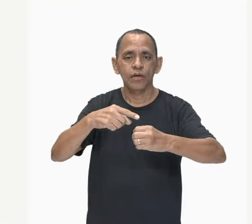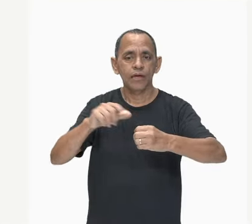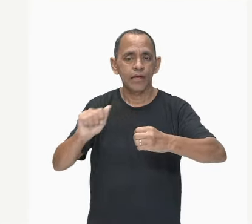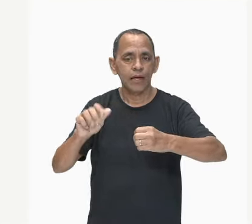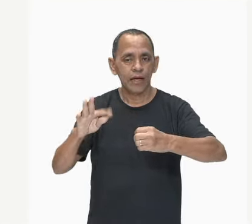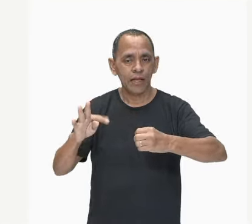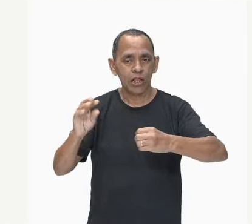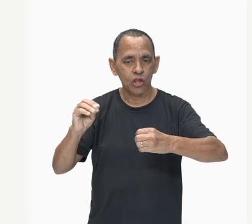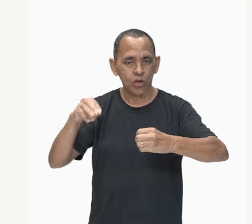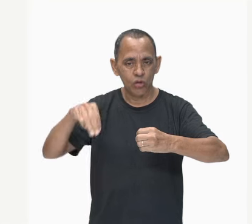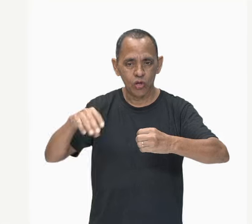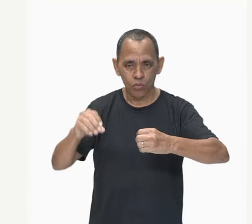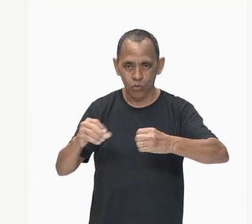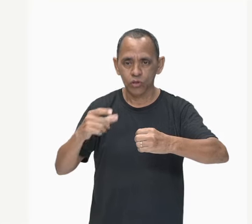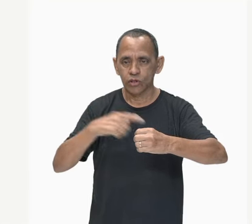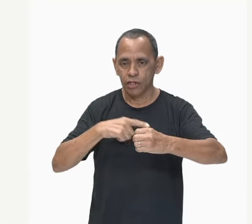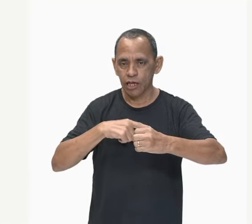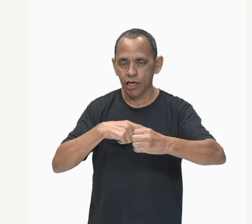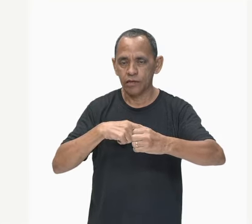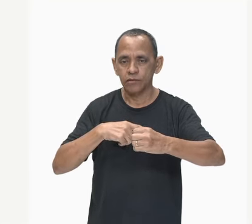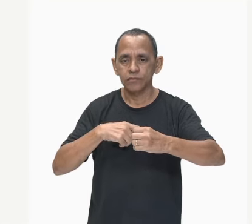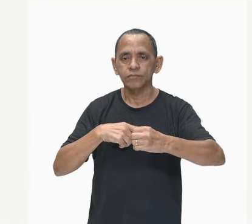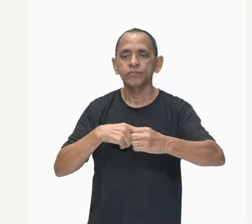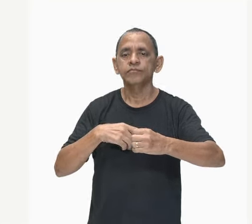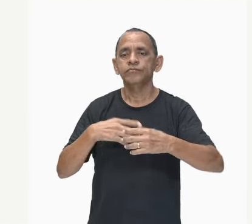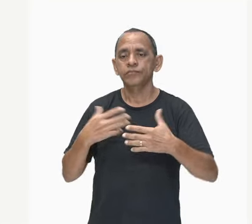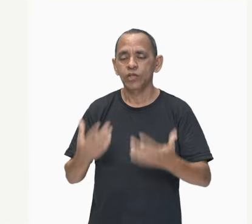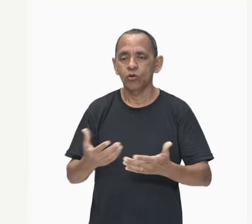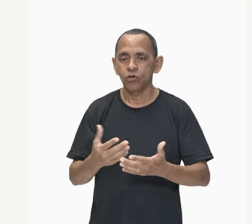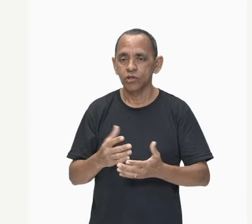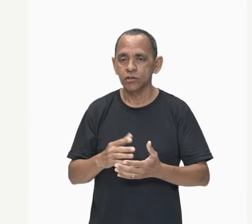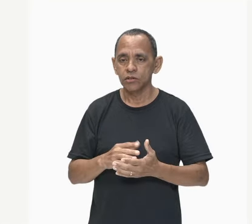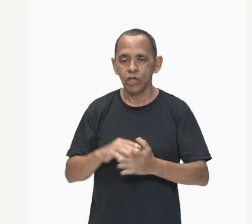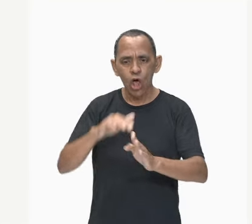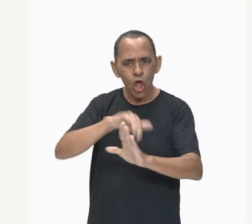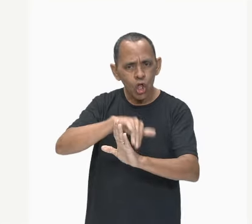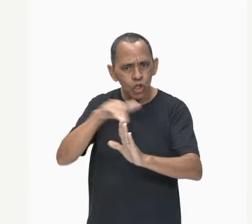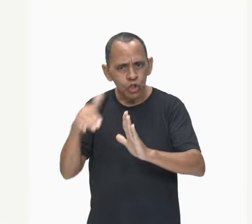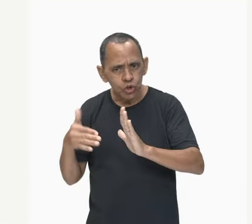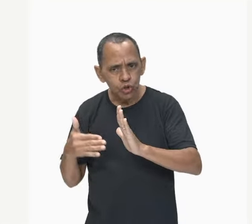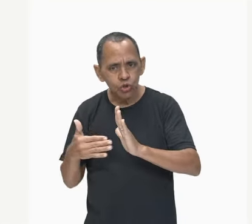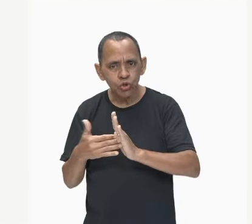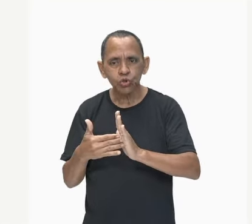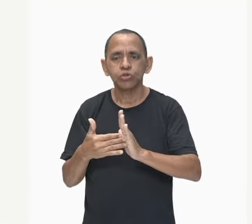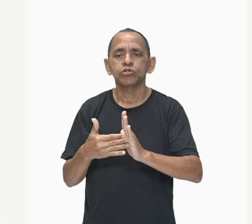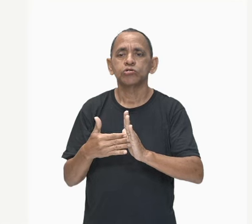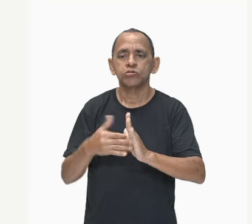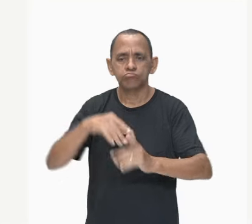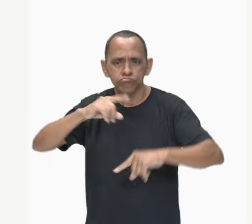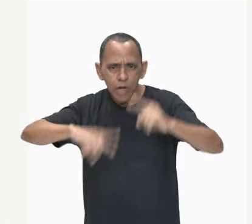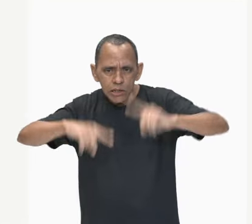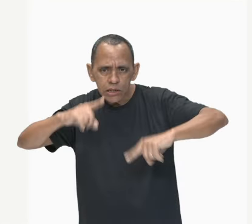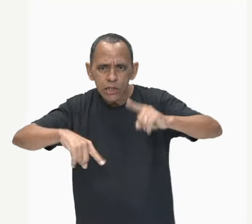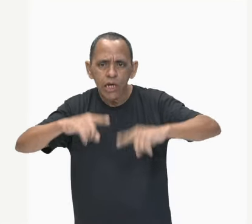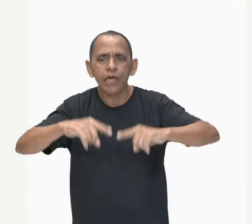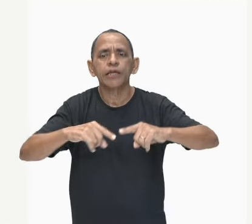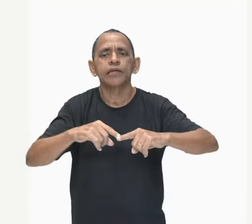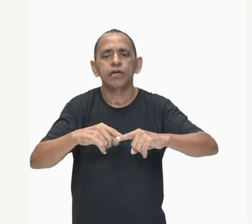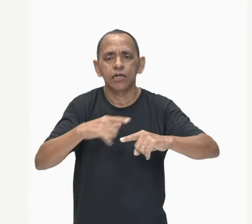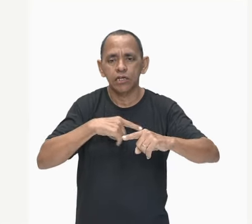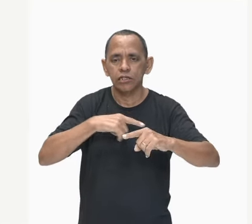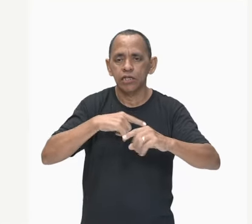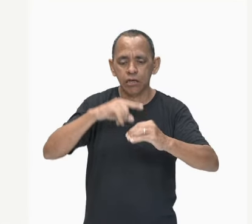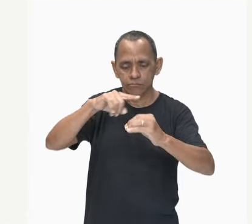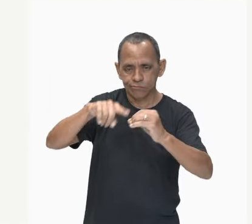átomo? É porque toda matéria tem essas partículas. E essas partículas têm o quê? O átomo. E o